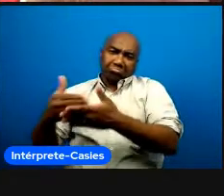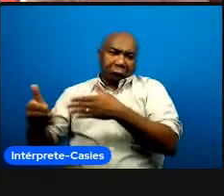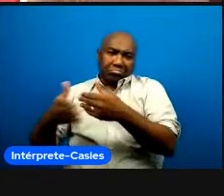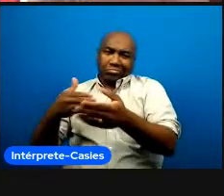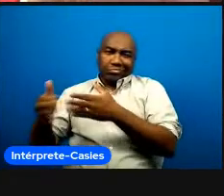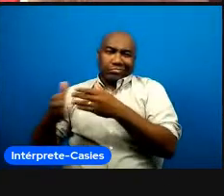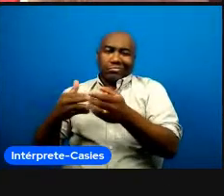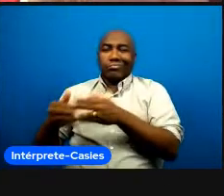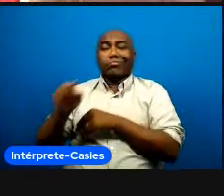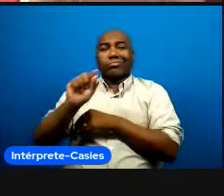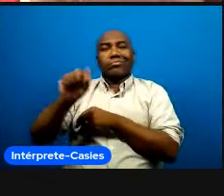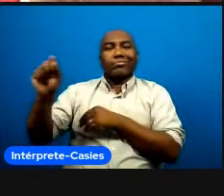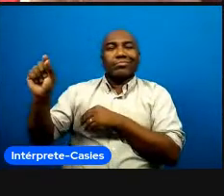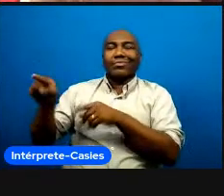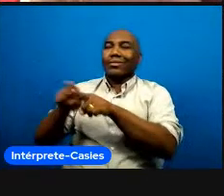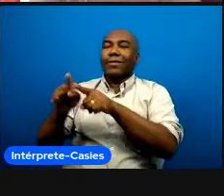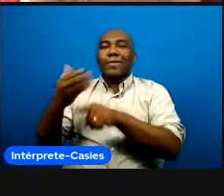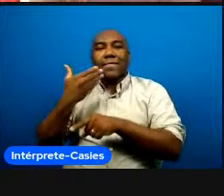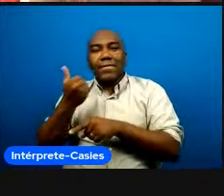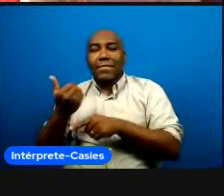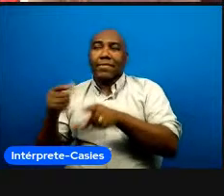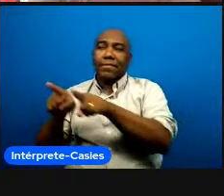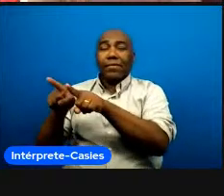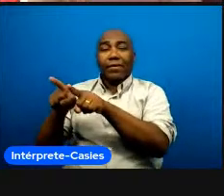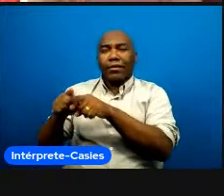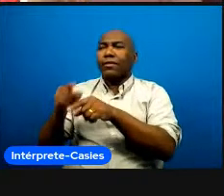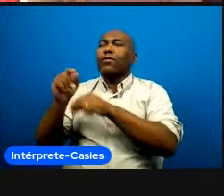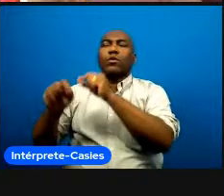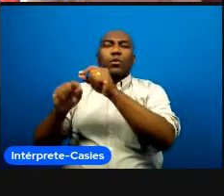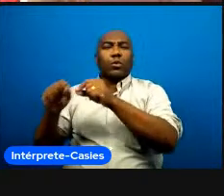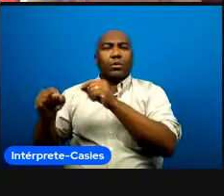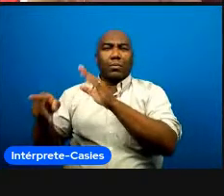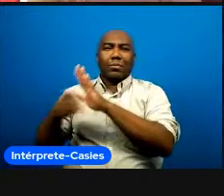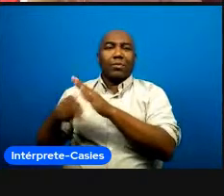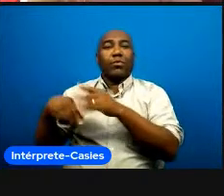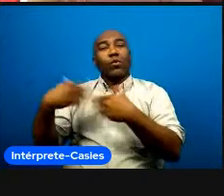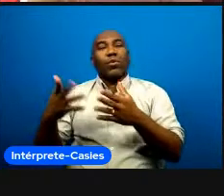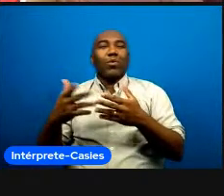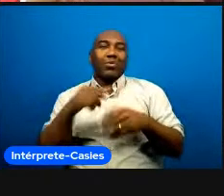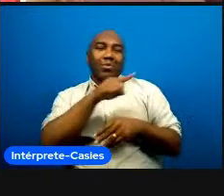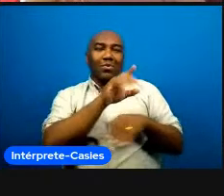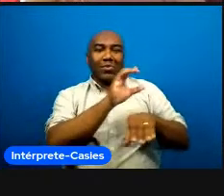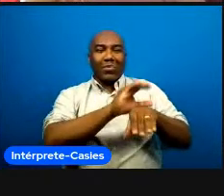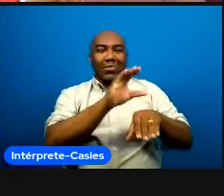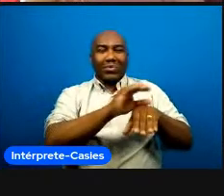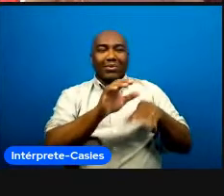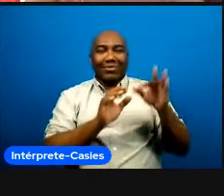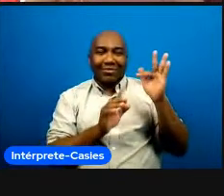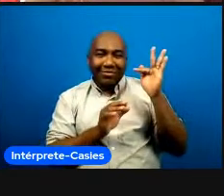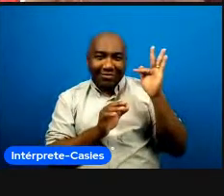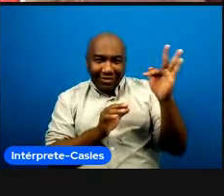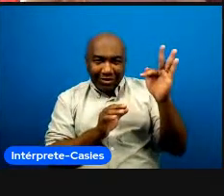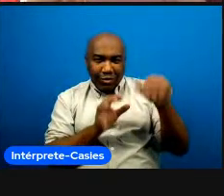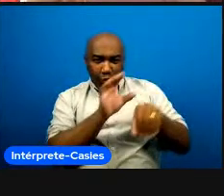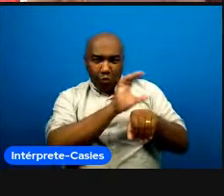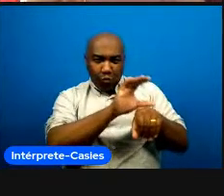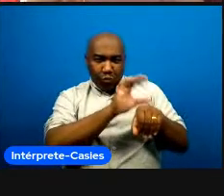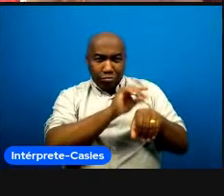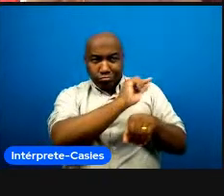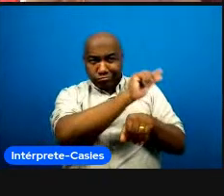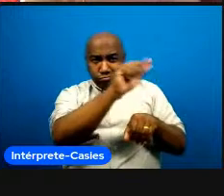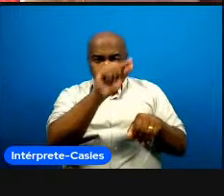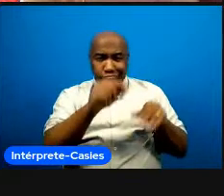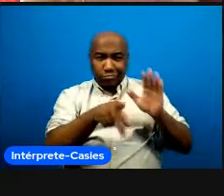depois específicos de modalidade às vezes alguém já fez algum curso das federações por aí será que elas traziam elementos para além do